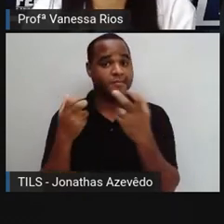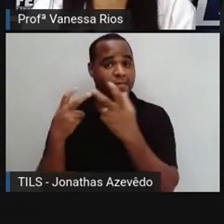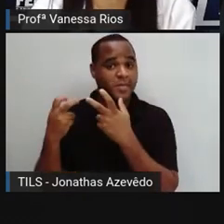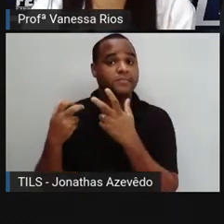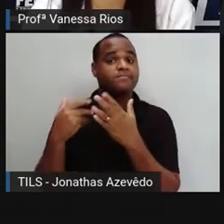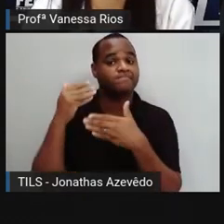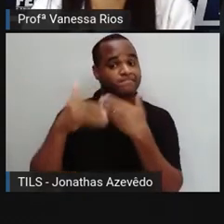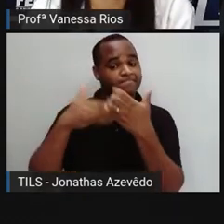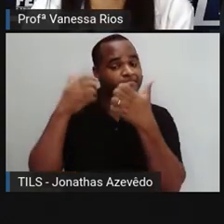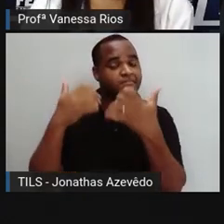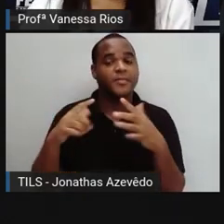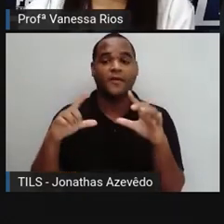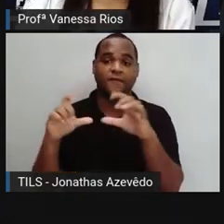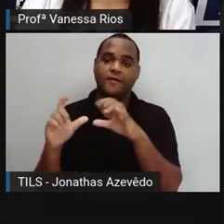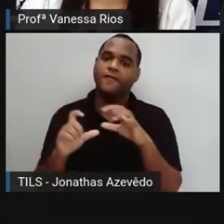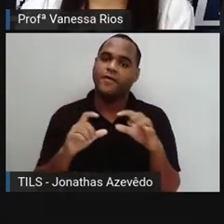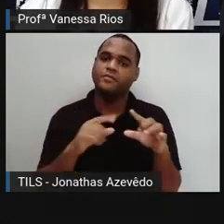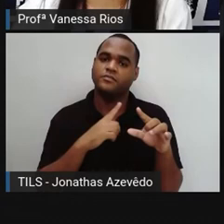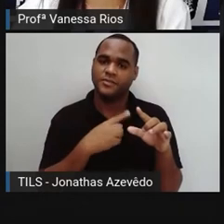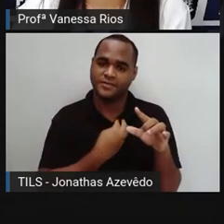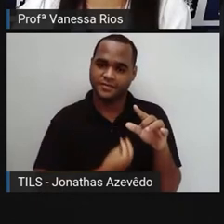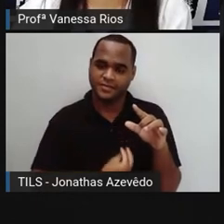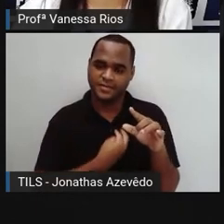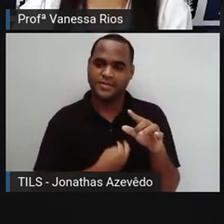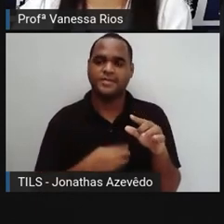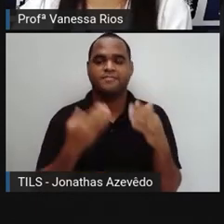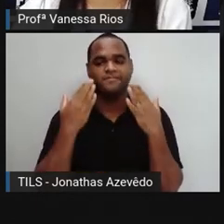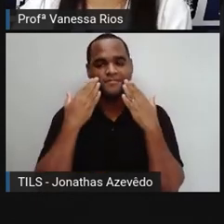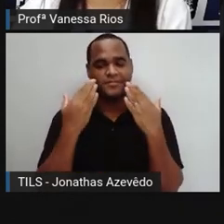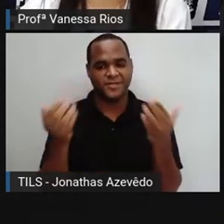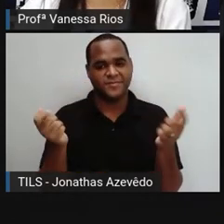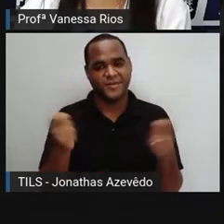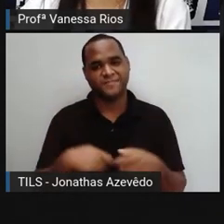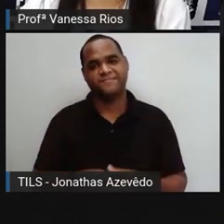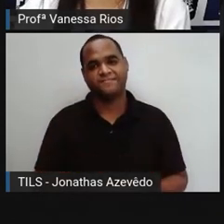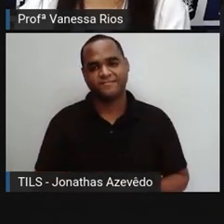através do que uma fotografia vai retratando.